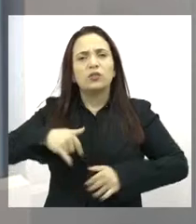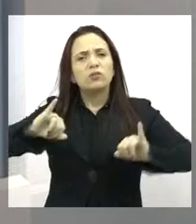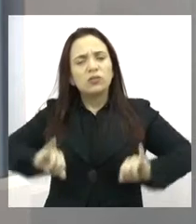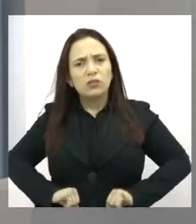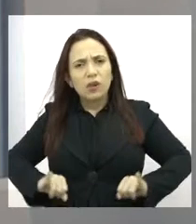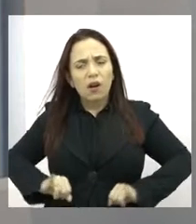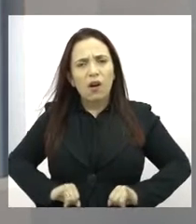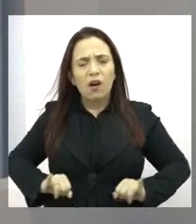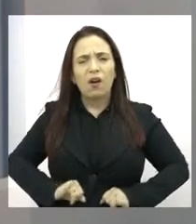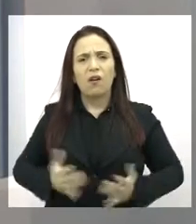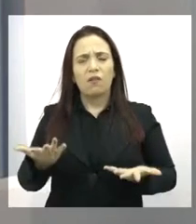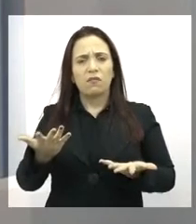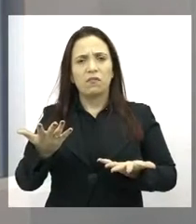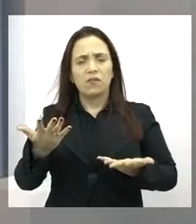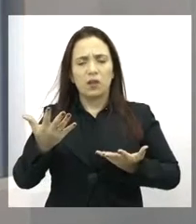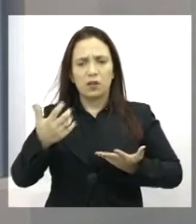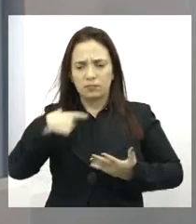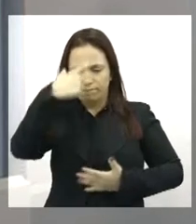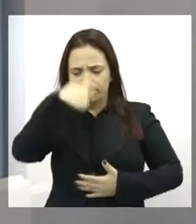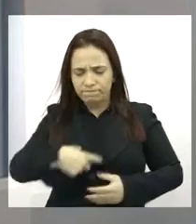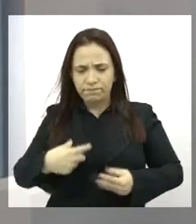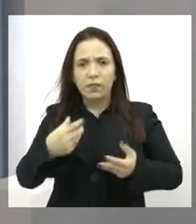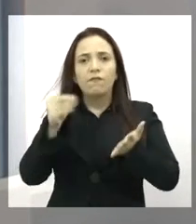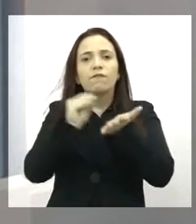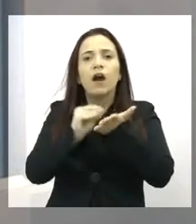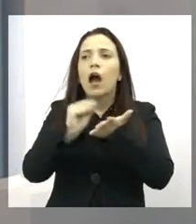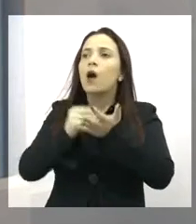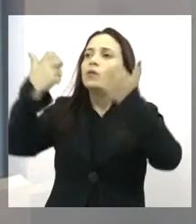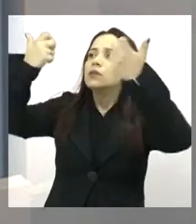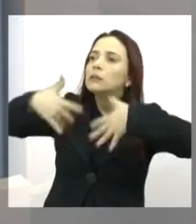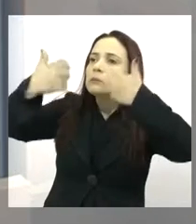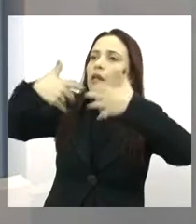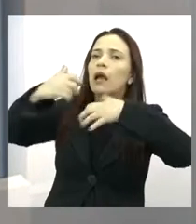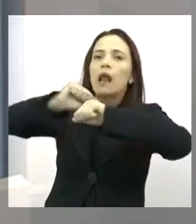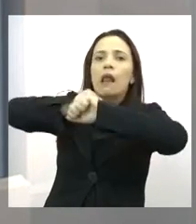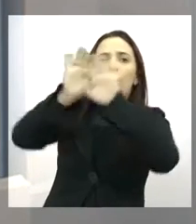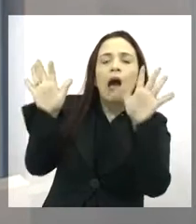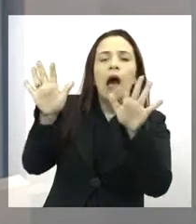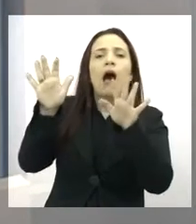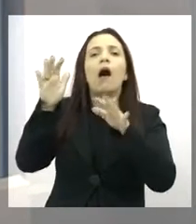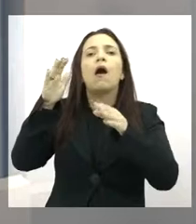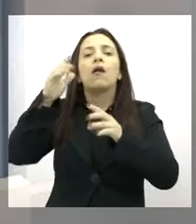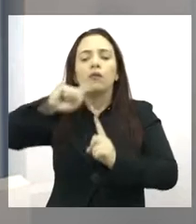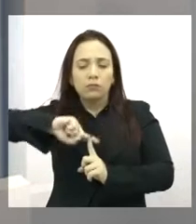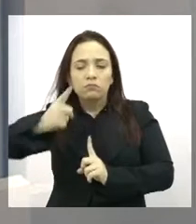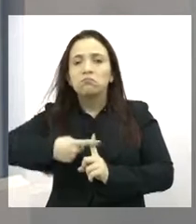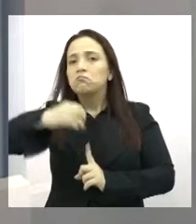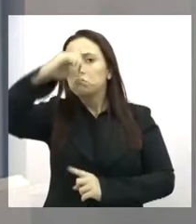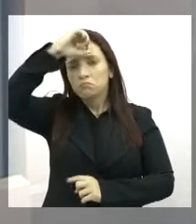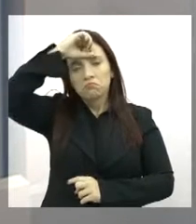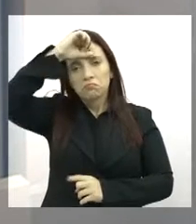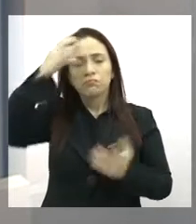de impor procedimentos sem esclarecer a gestante do que se trata,